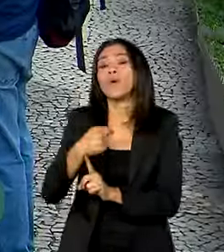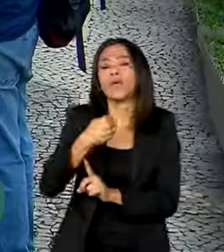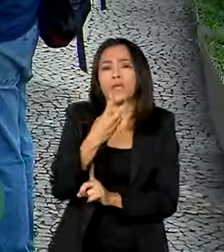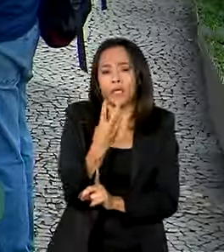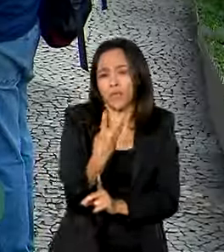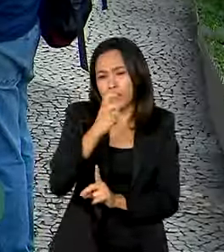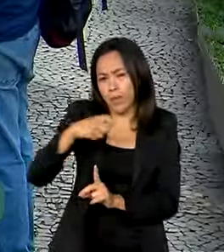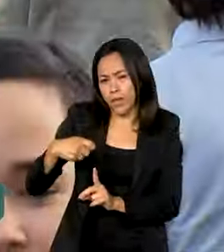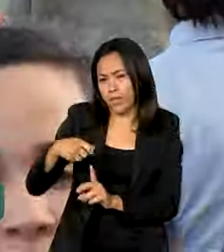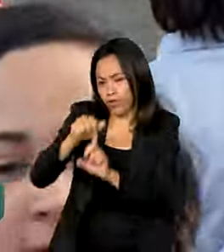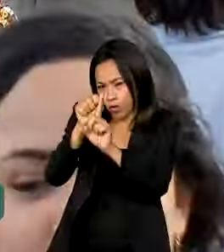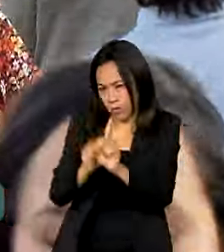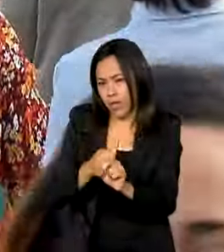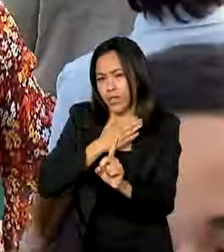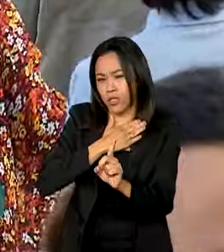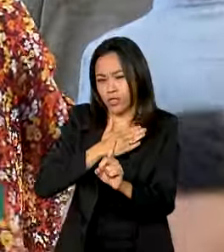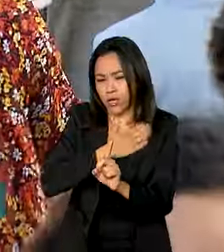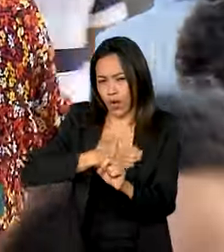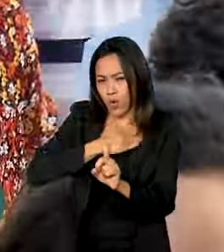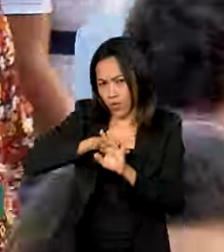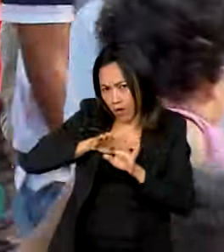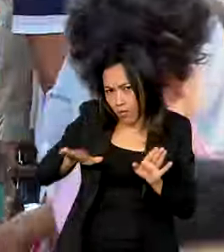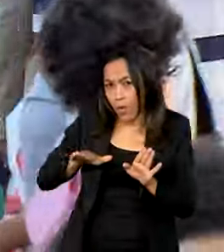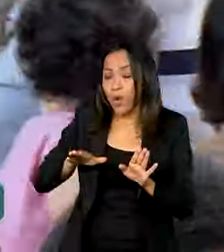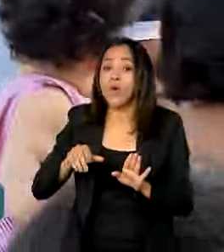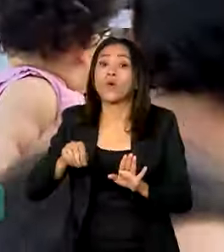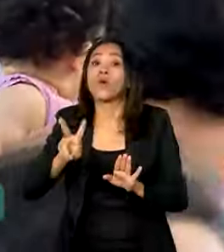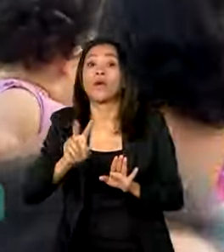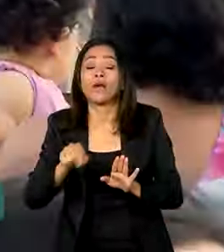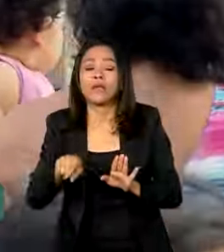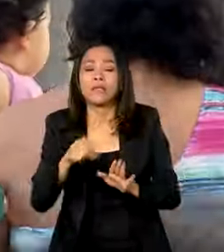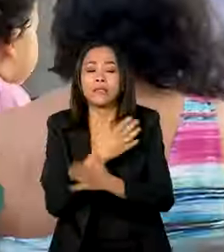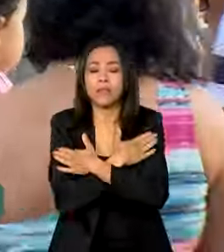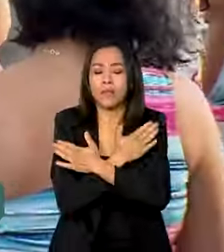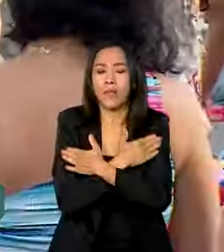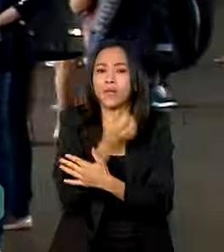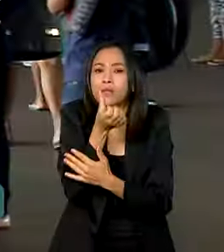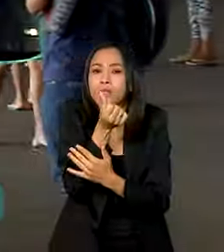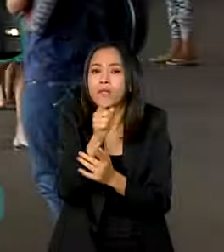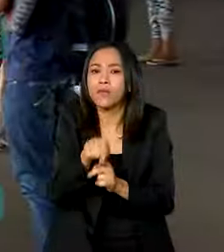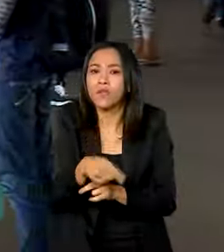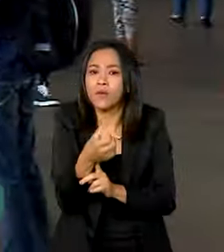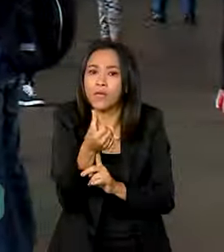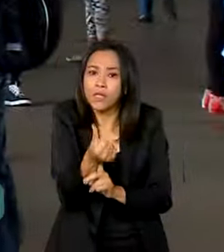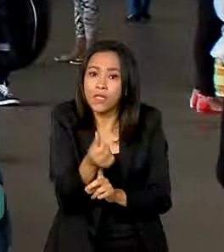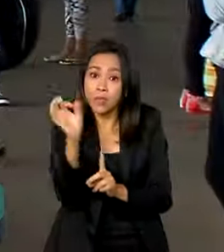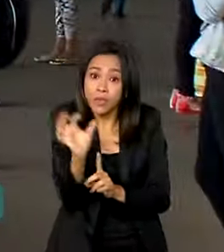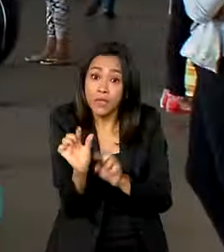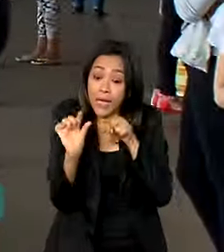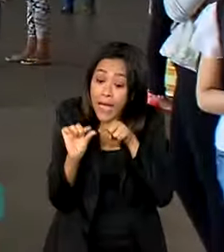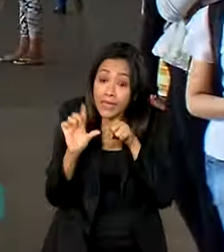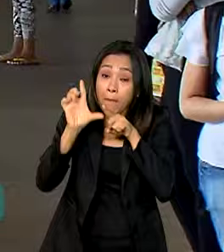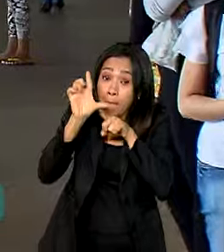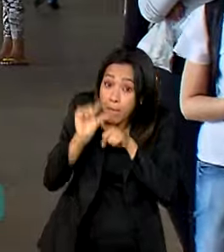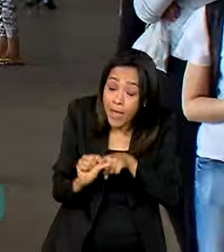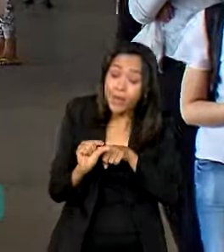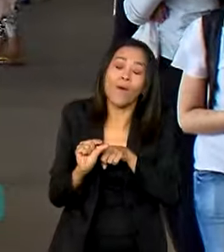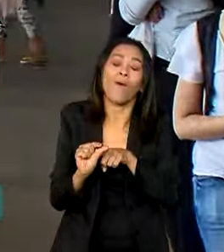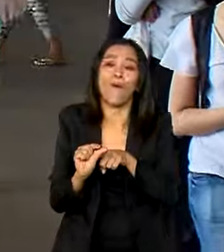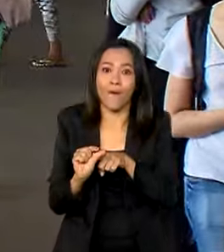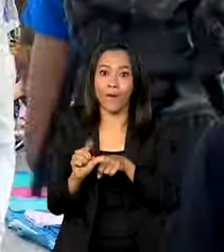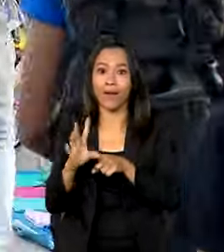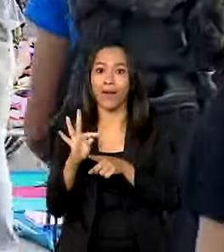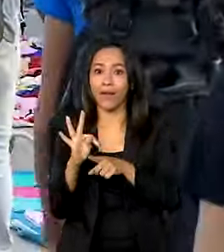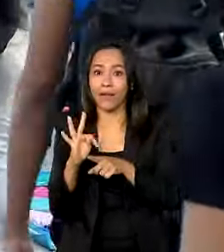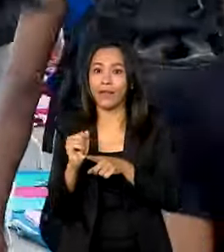terminado em agosto, com taxa de desemprego em 6,6%. A menor taxa de desemprego para